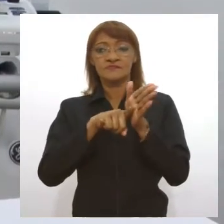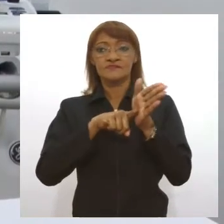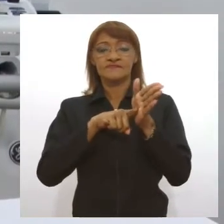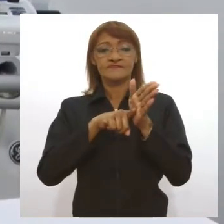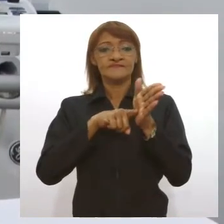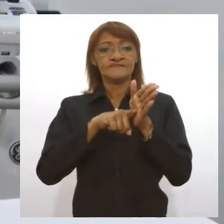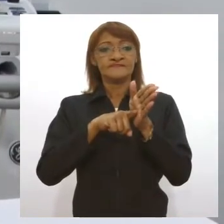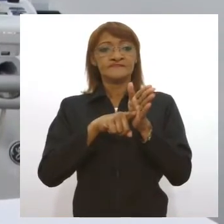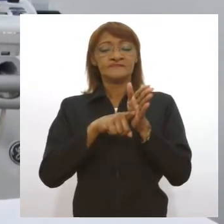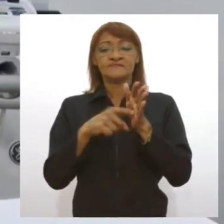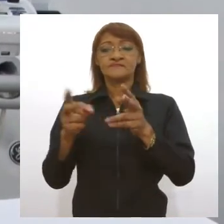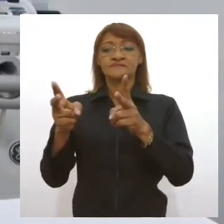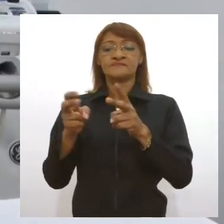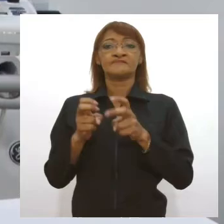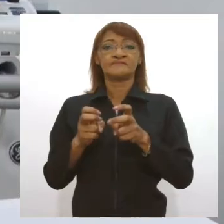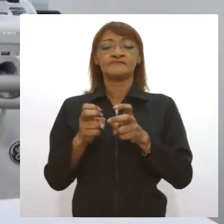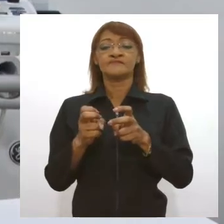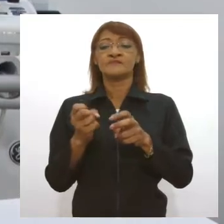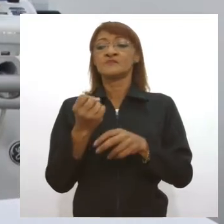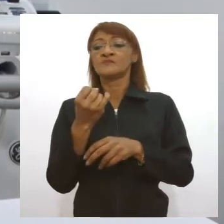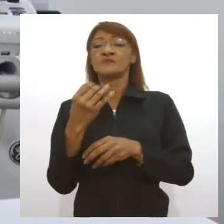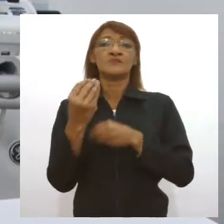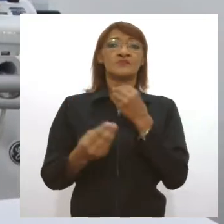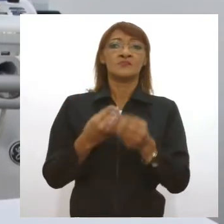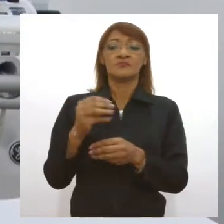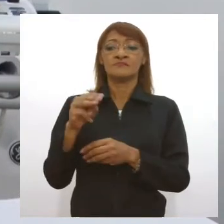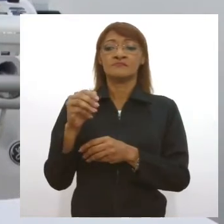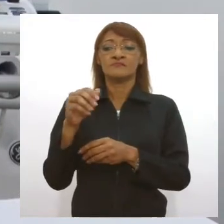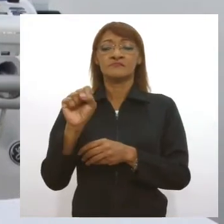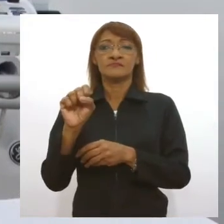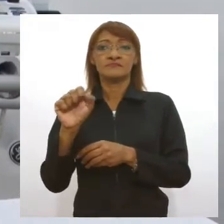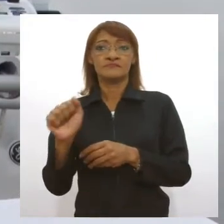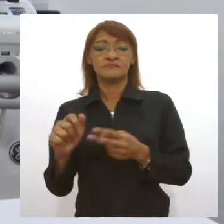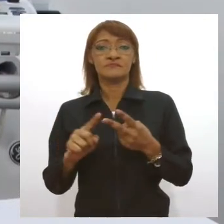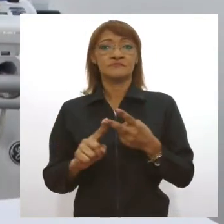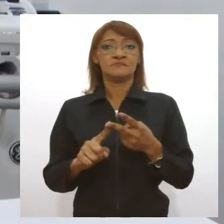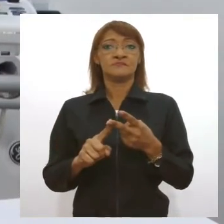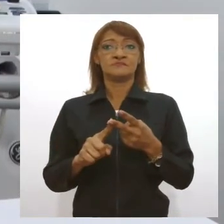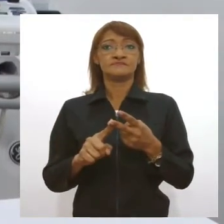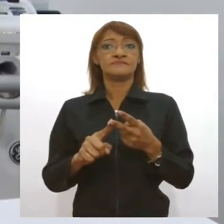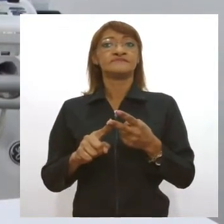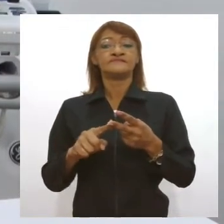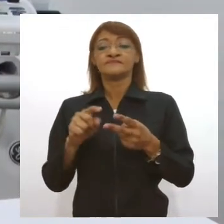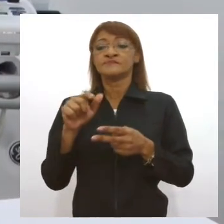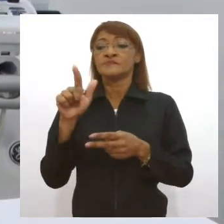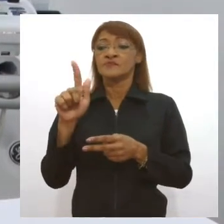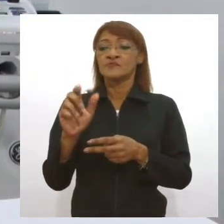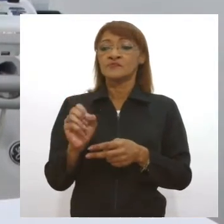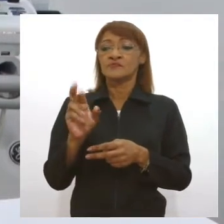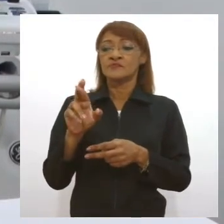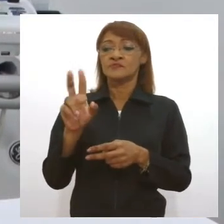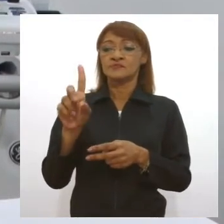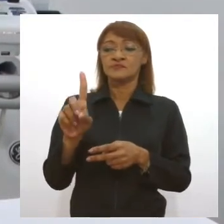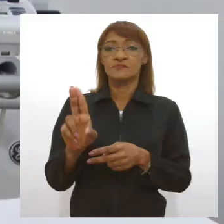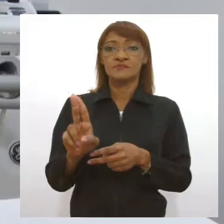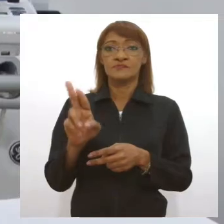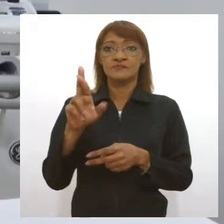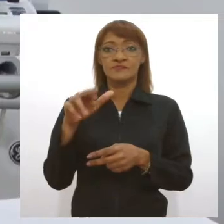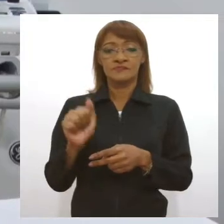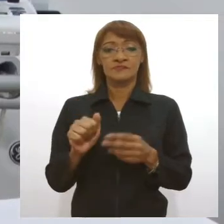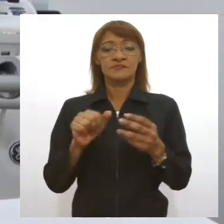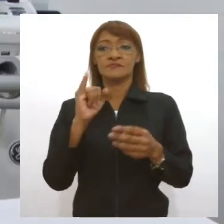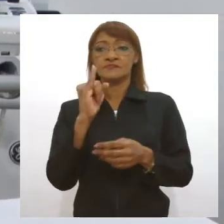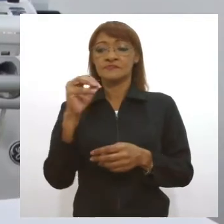verificar o tanto de massa, o tanto de gordura que ele tem no corpo, o IMC,